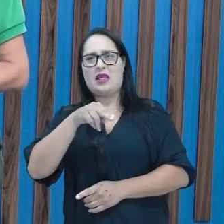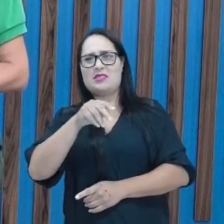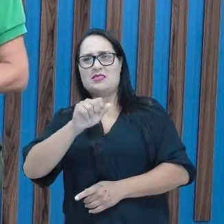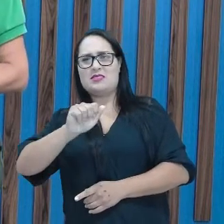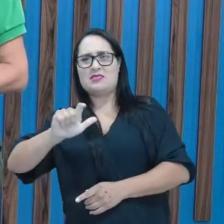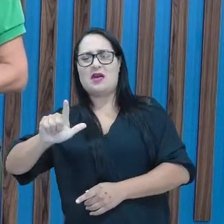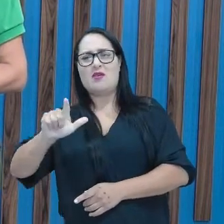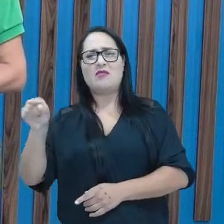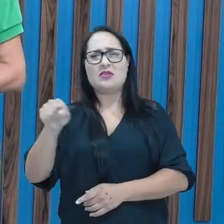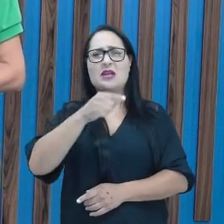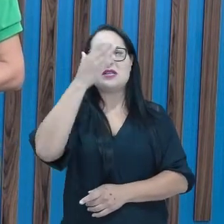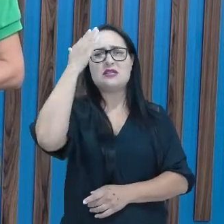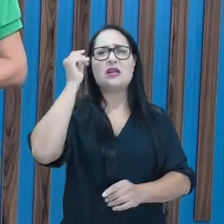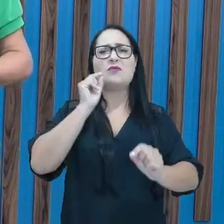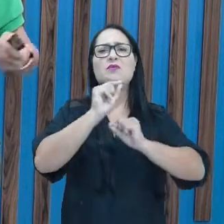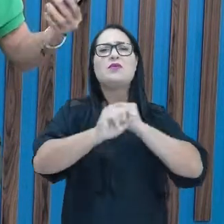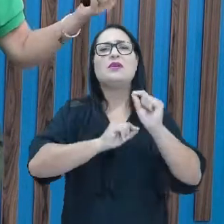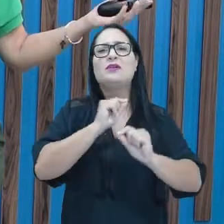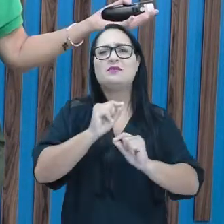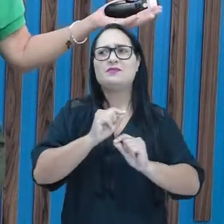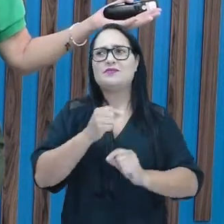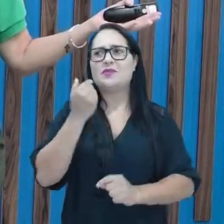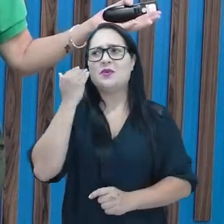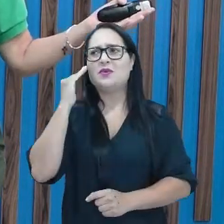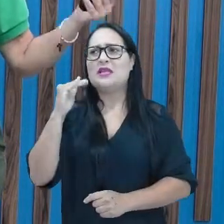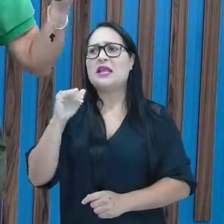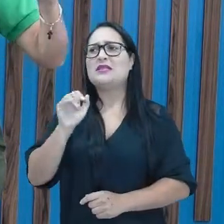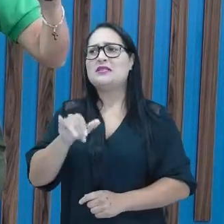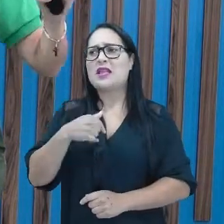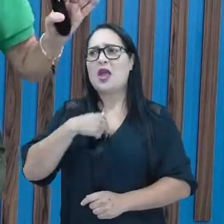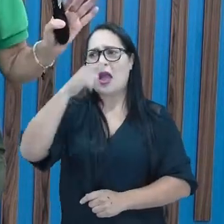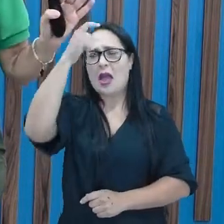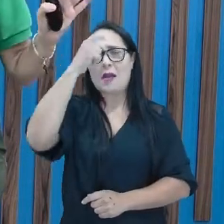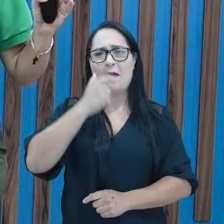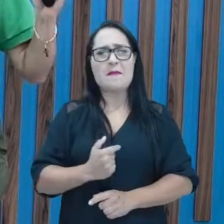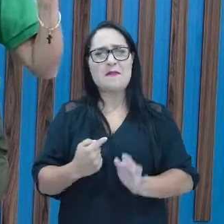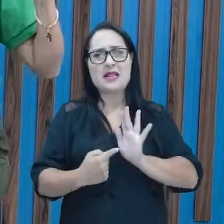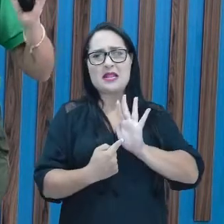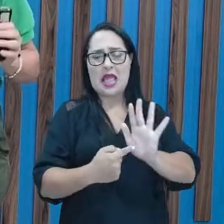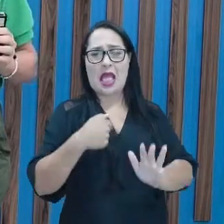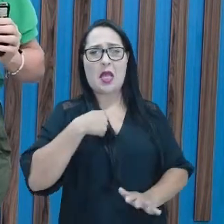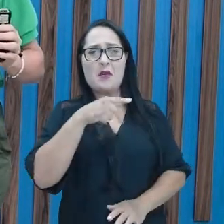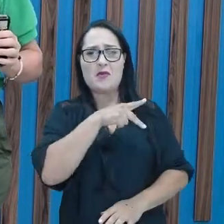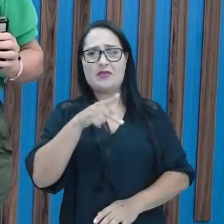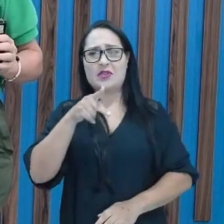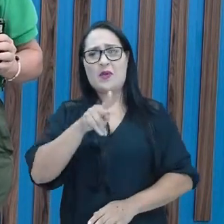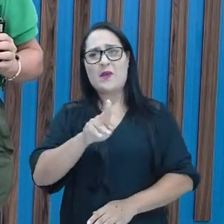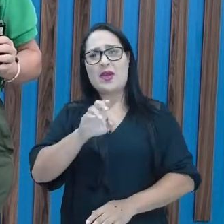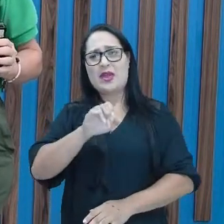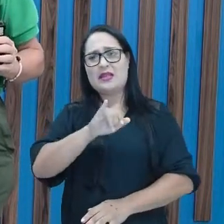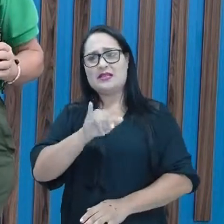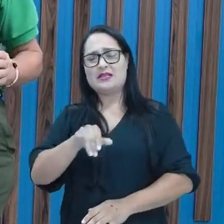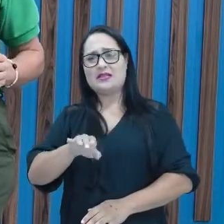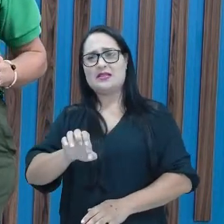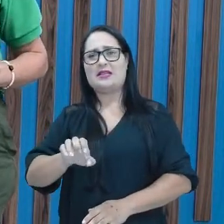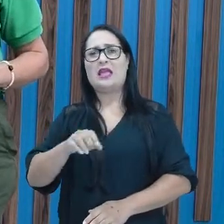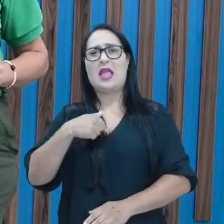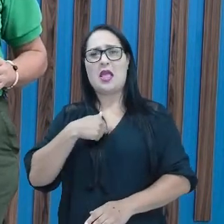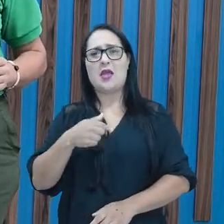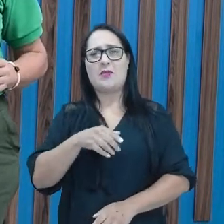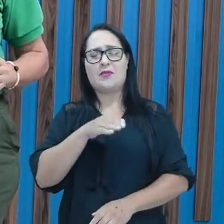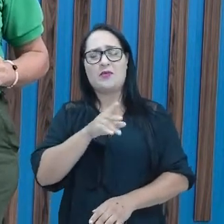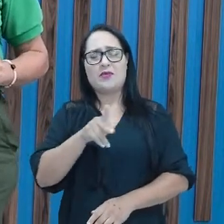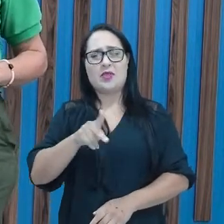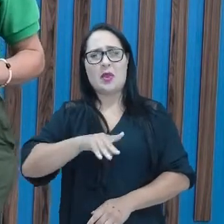você sabe o que é isso? Nem sei se eu já me apresentei, mas vou falar novamente. Eu sou a professora Casey Marinho de português dos terceiros